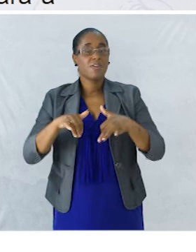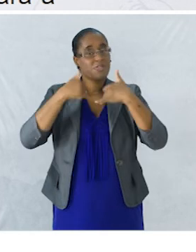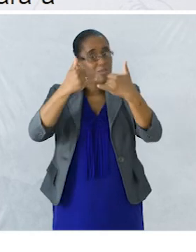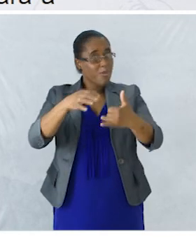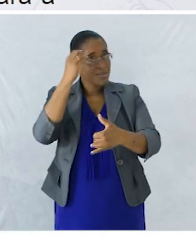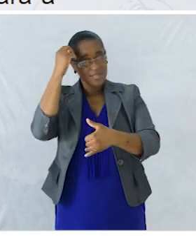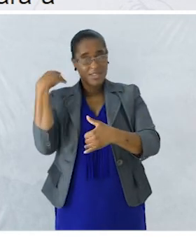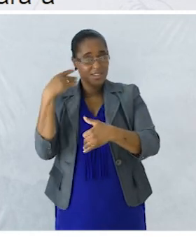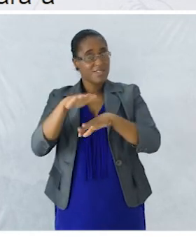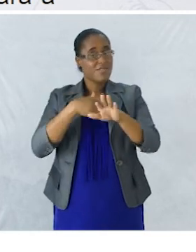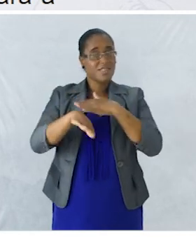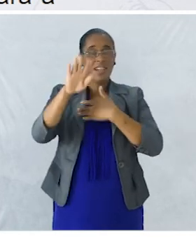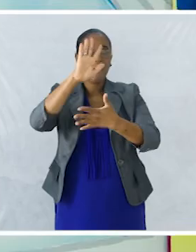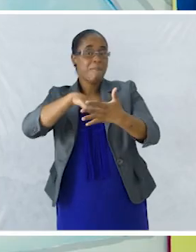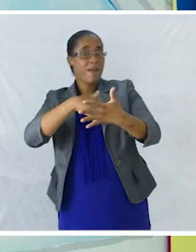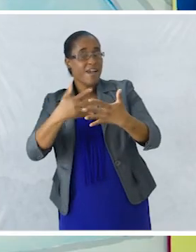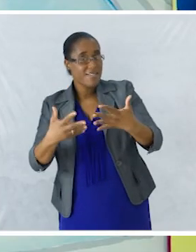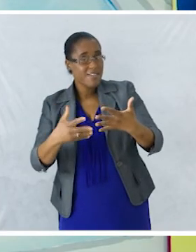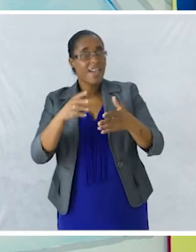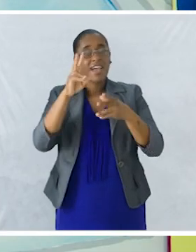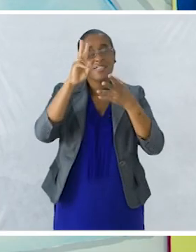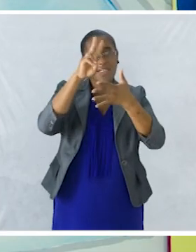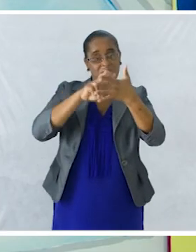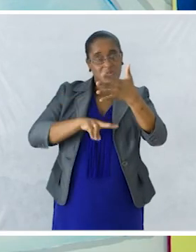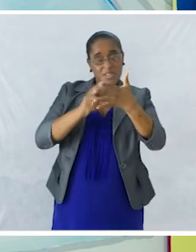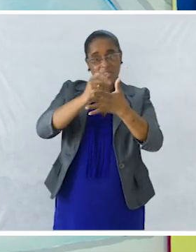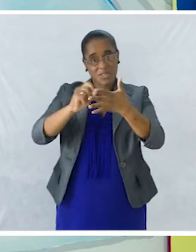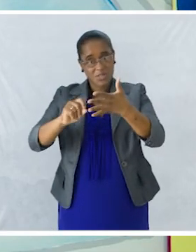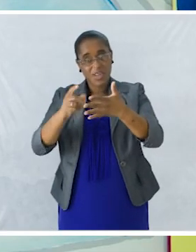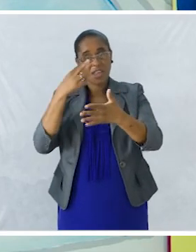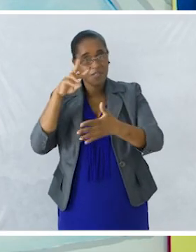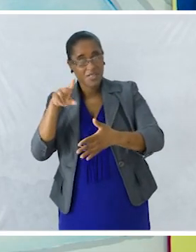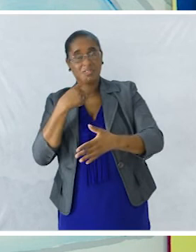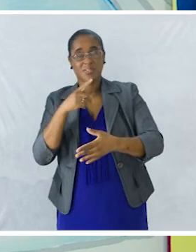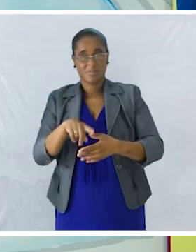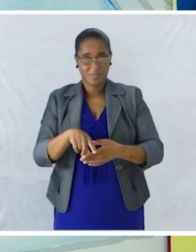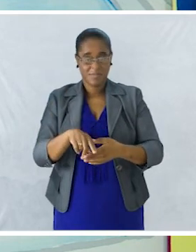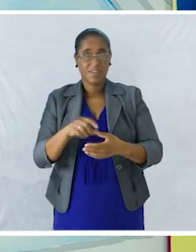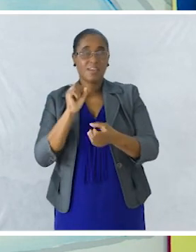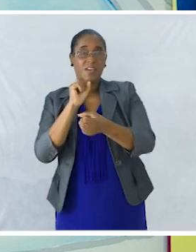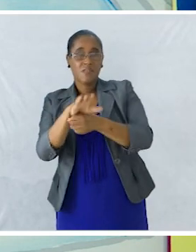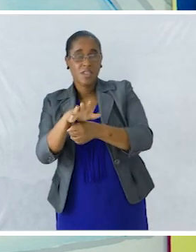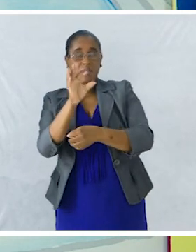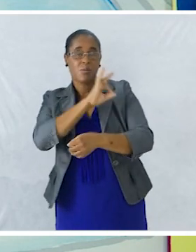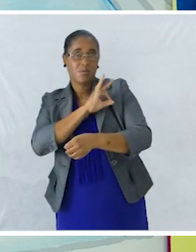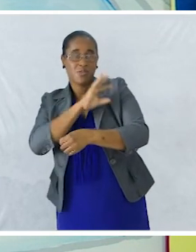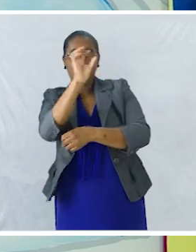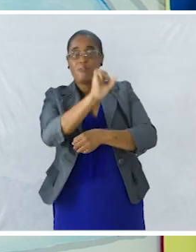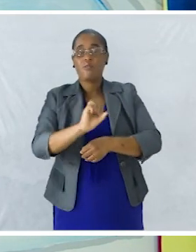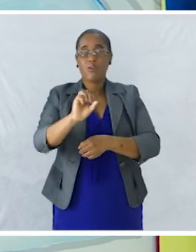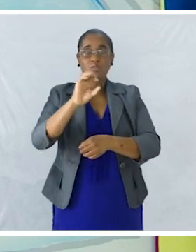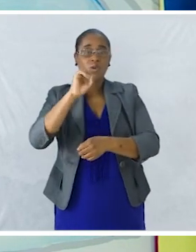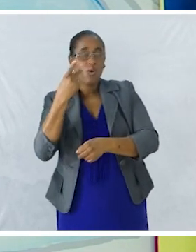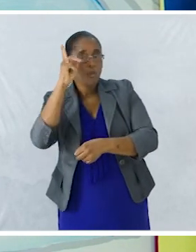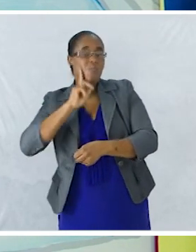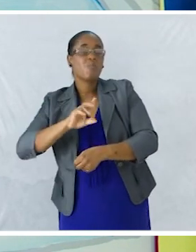se esqueçam De fazer a planificação A textualização E a revisão E enviem para o vosso professor Ou